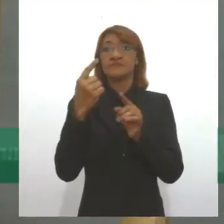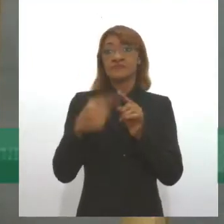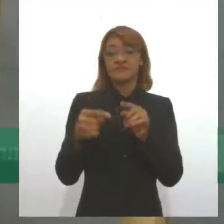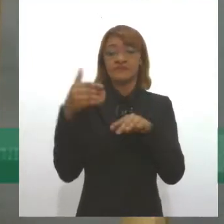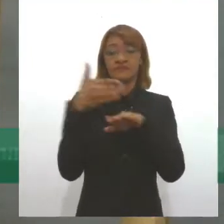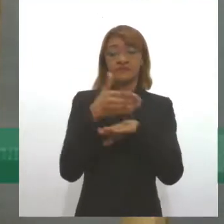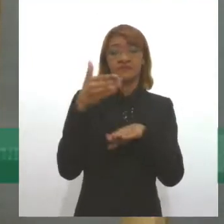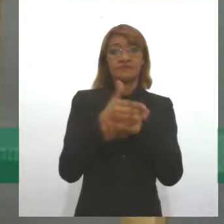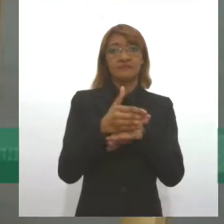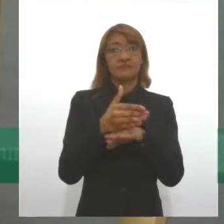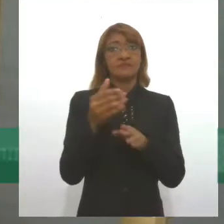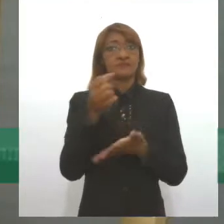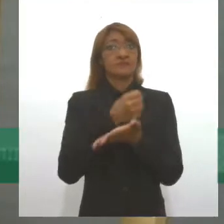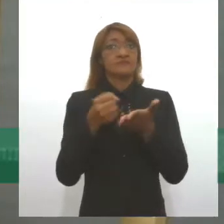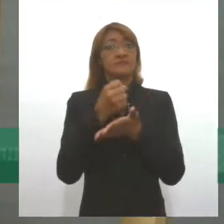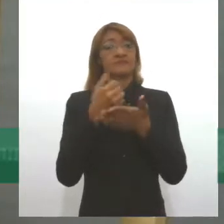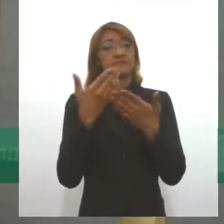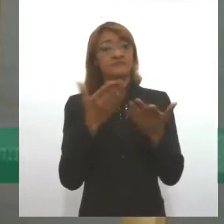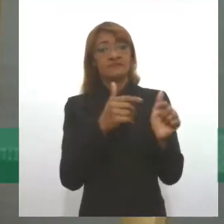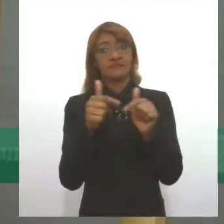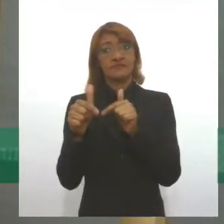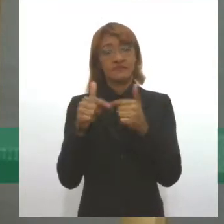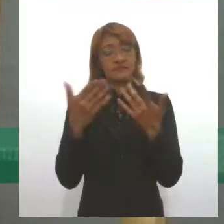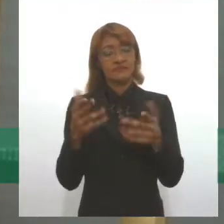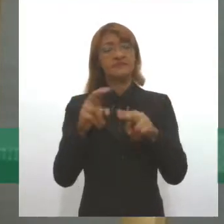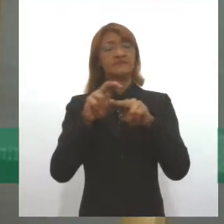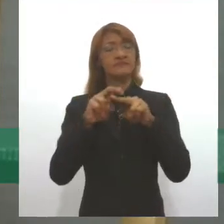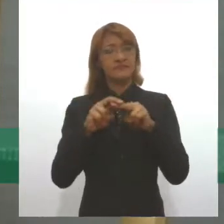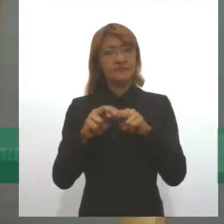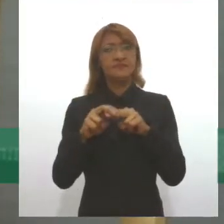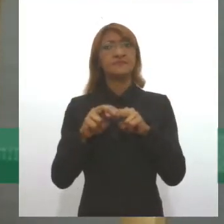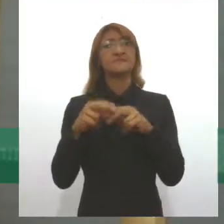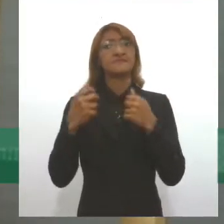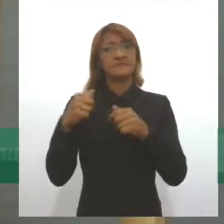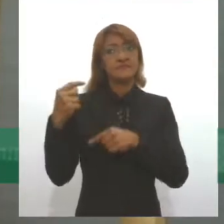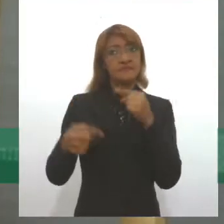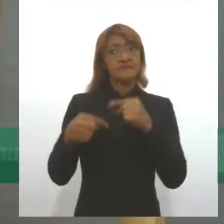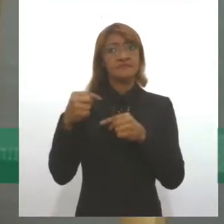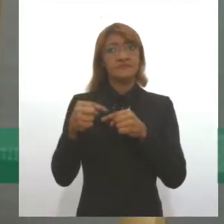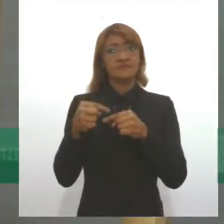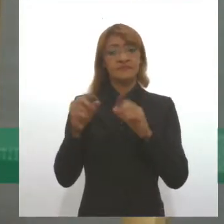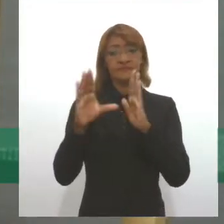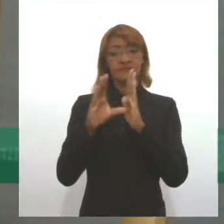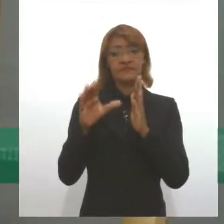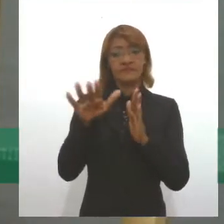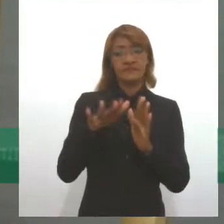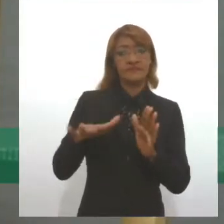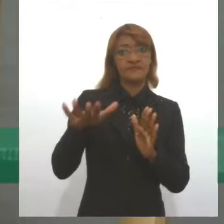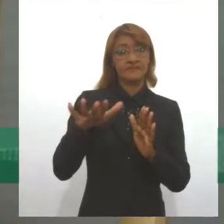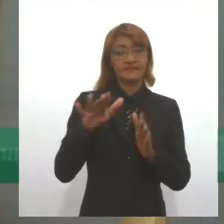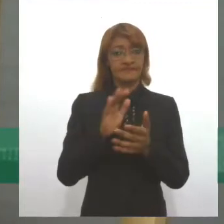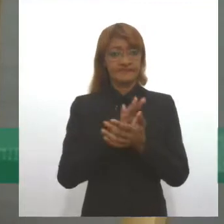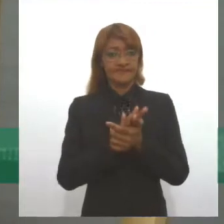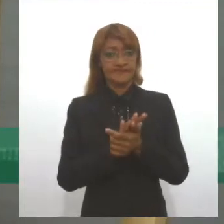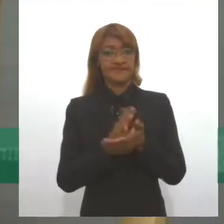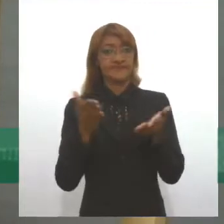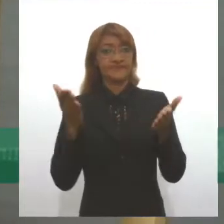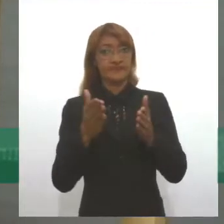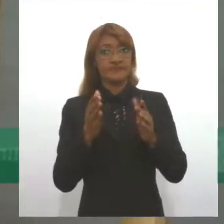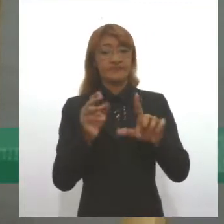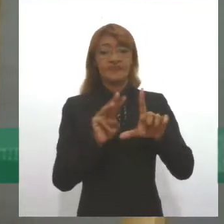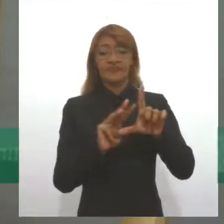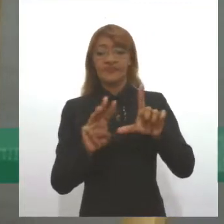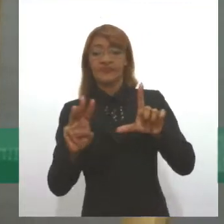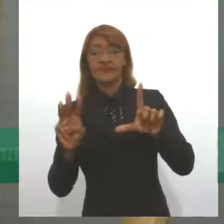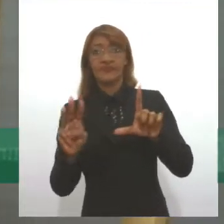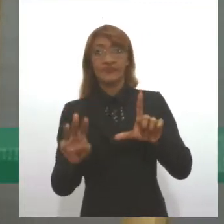e, por isso, a necessidade de políticas específicas para essa comunidade. Pela última atualização do site do Senado